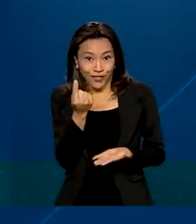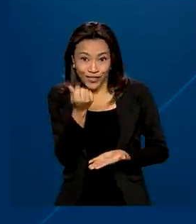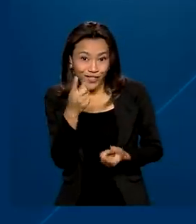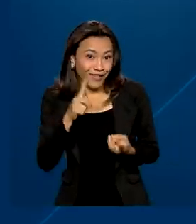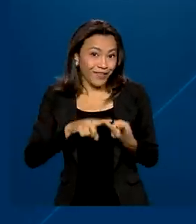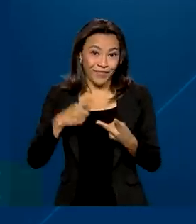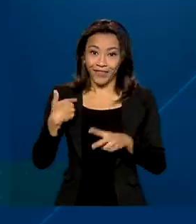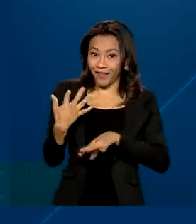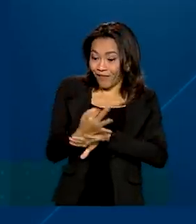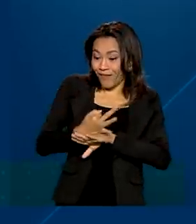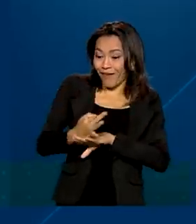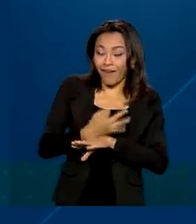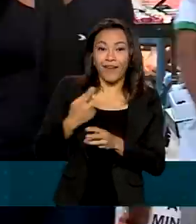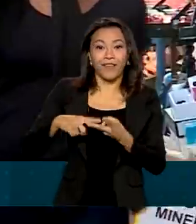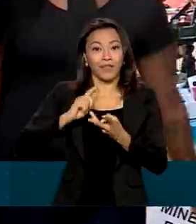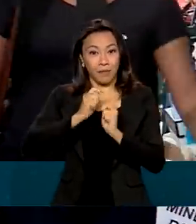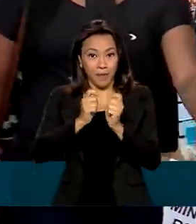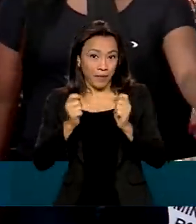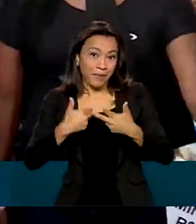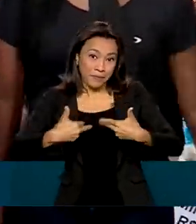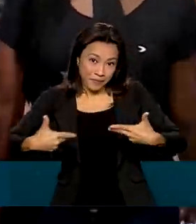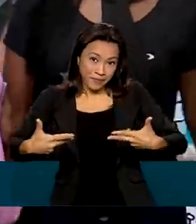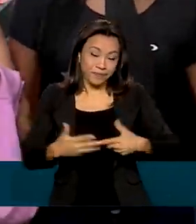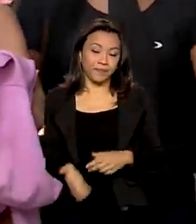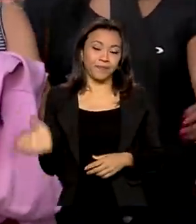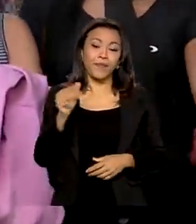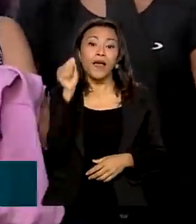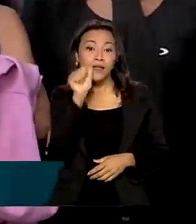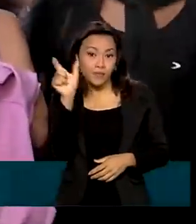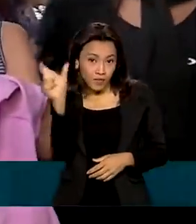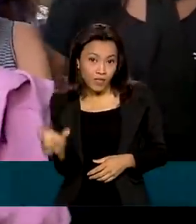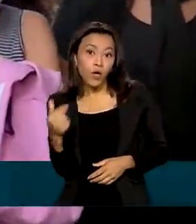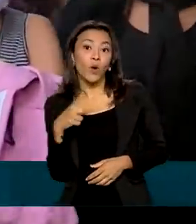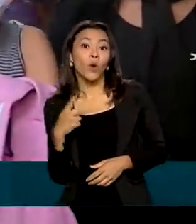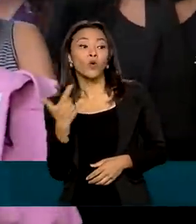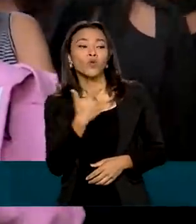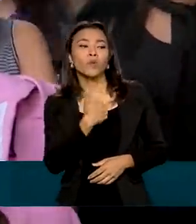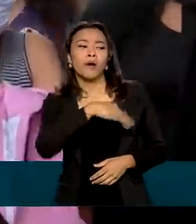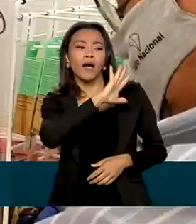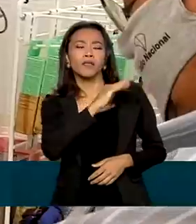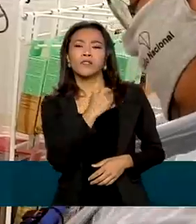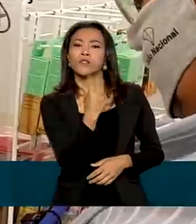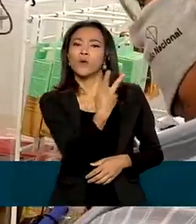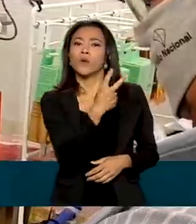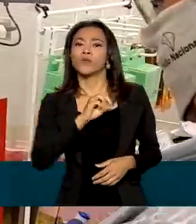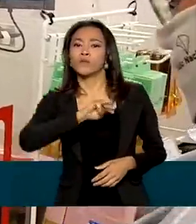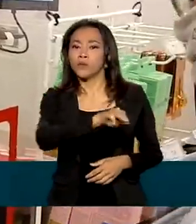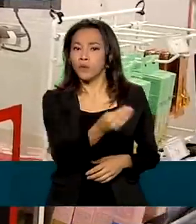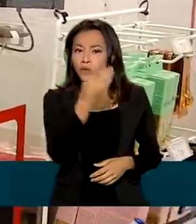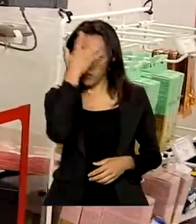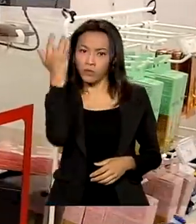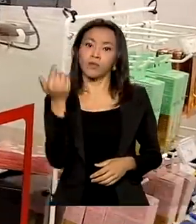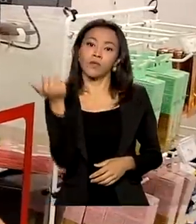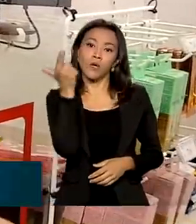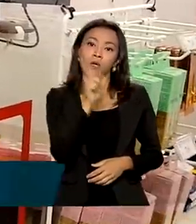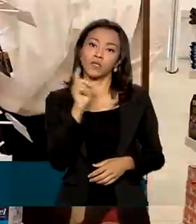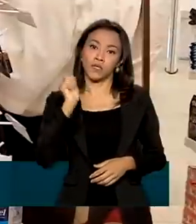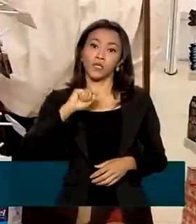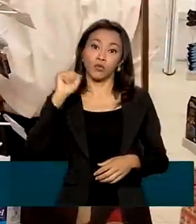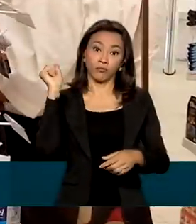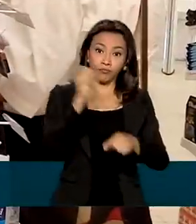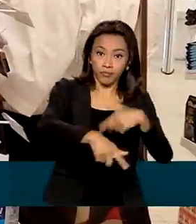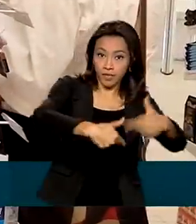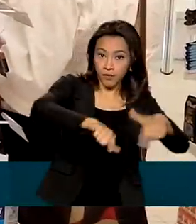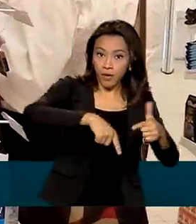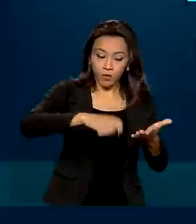férias também, vou poder pagar minha faculdade. Além da Verônica, pouco mais de 2 milhões de brasileiros conseguiram um trabalho com carteira assinada